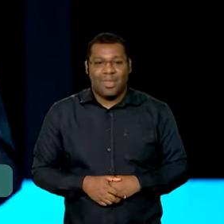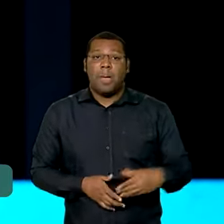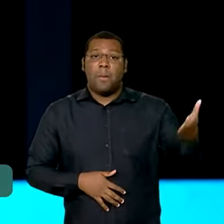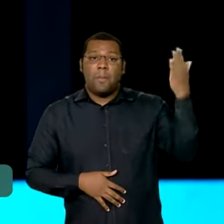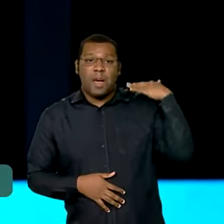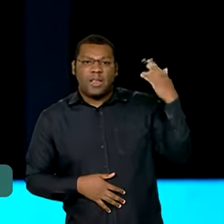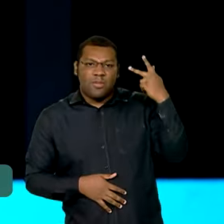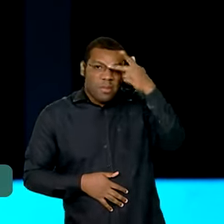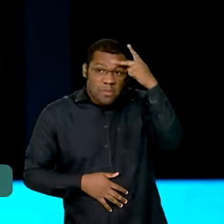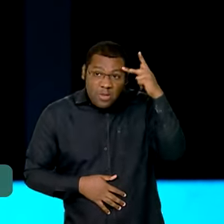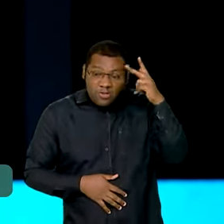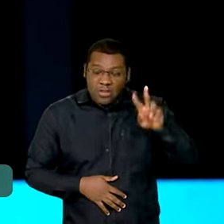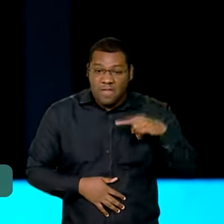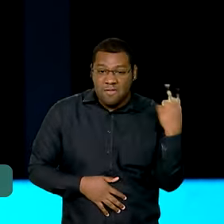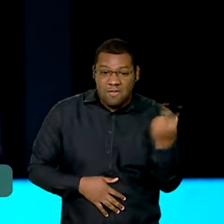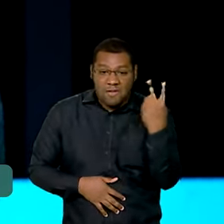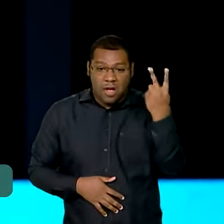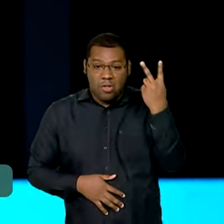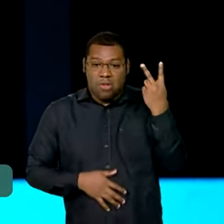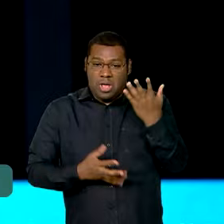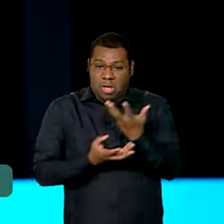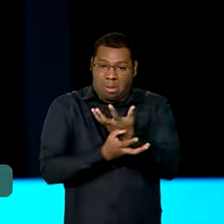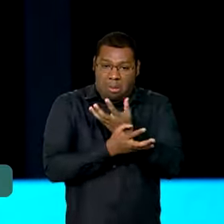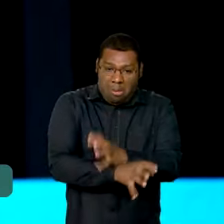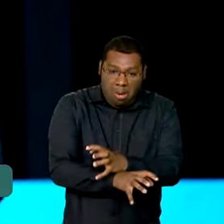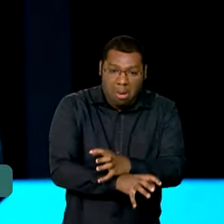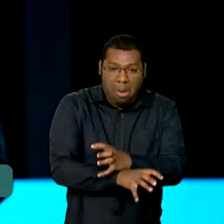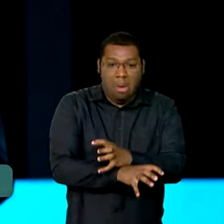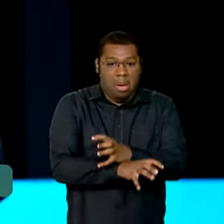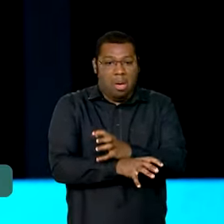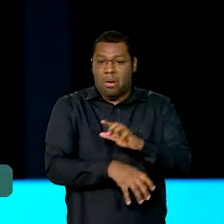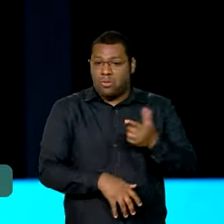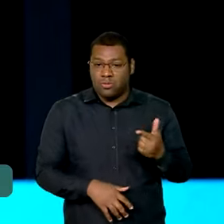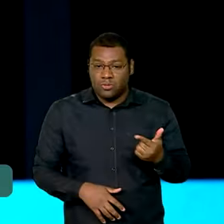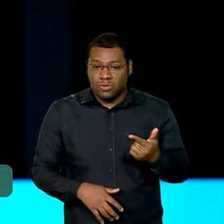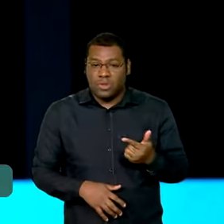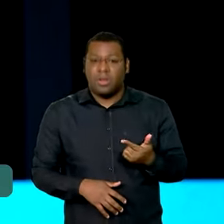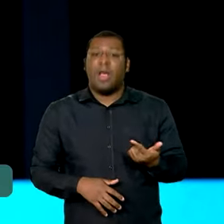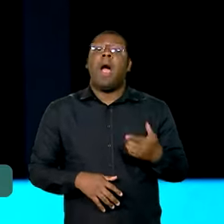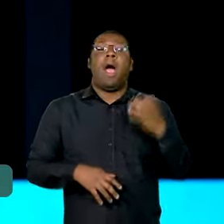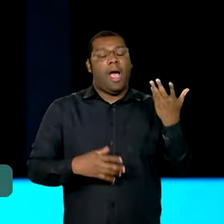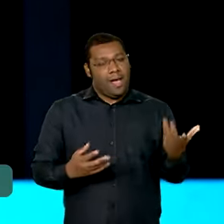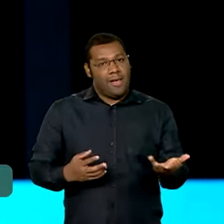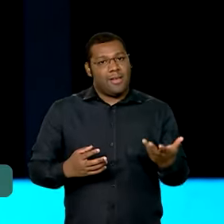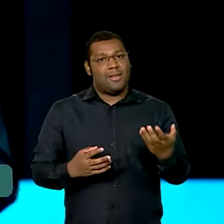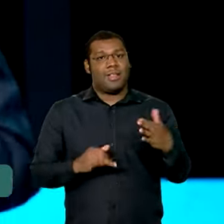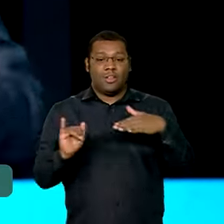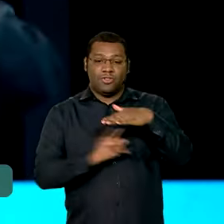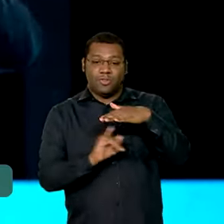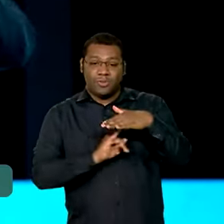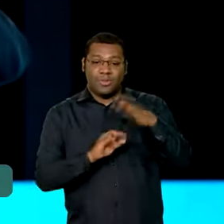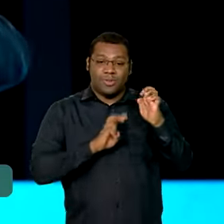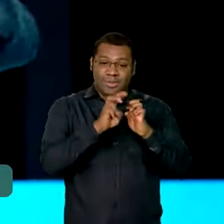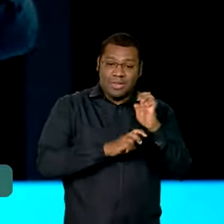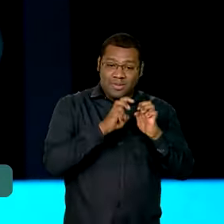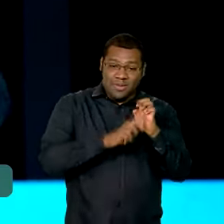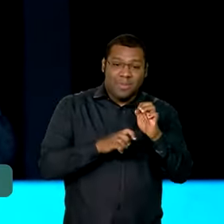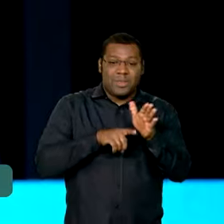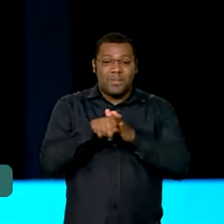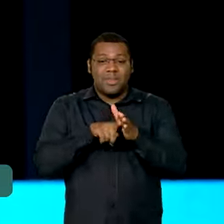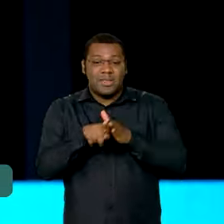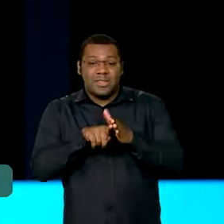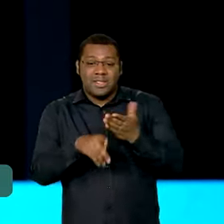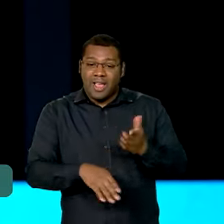presta, as árvores nem crescem, as árvores ficam tortas. Até que veio a Embrapa com pesquisa e transformou